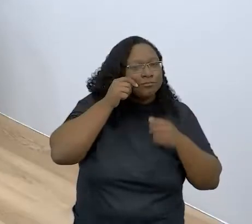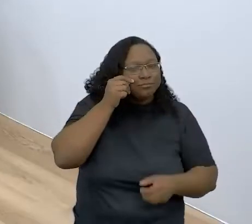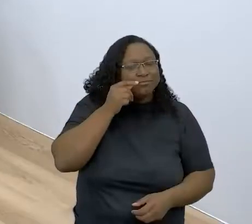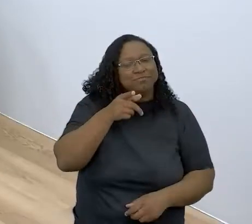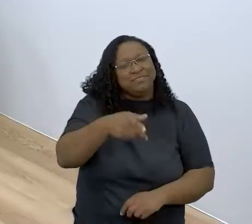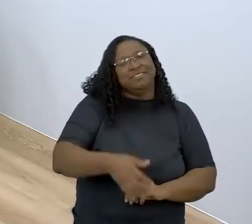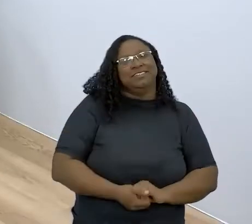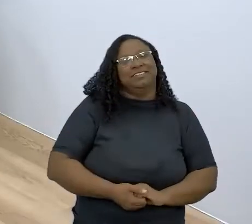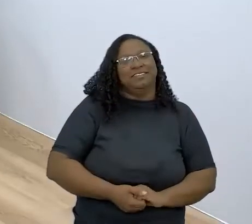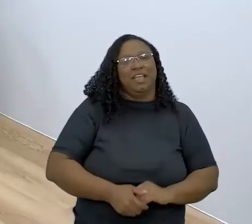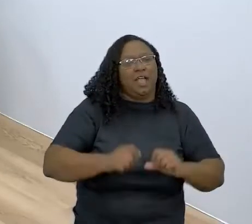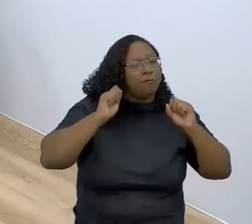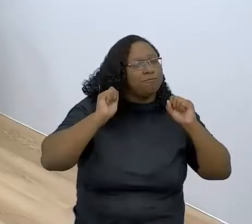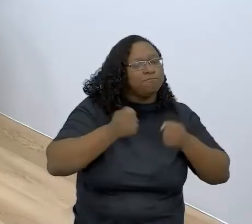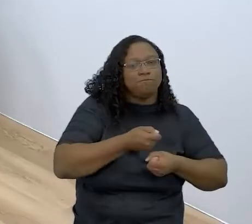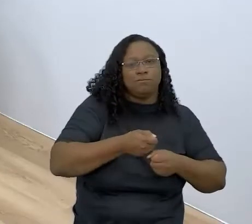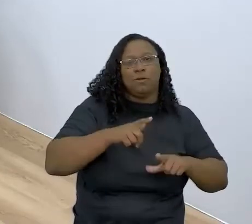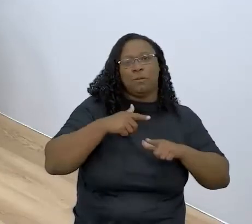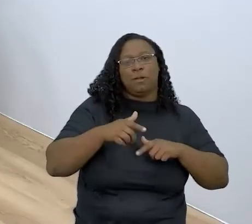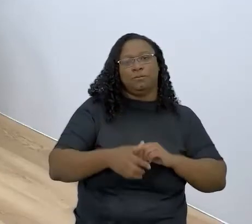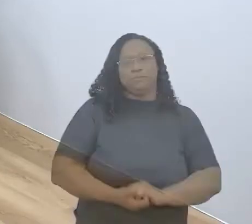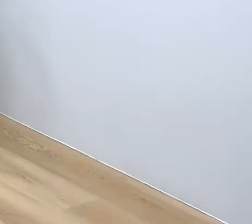a gente ver a potencialidade desse trabalho.